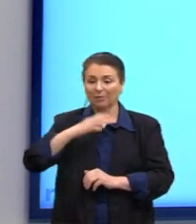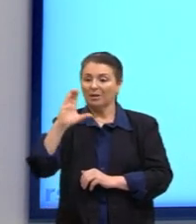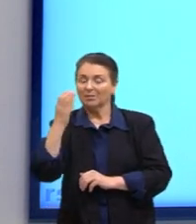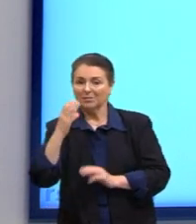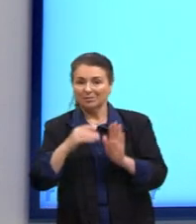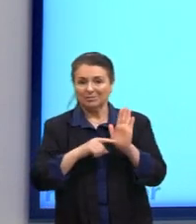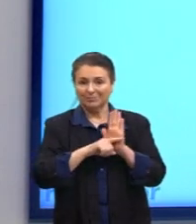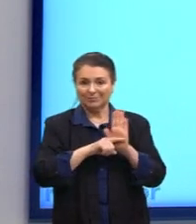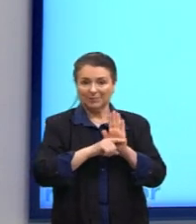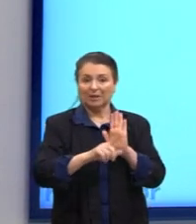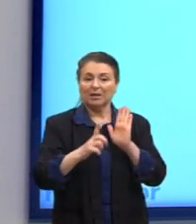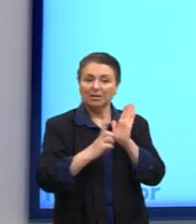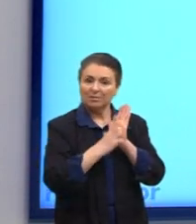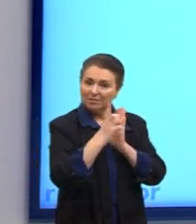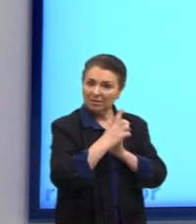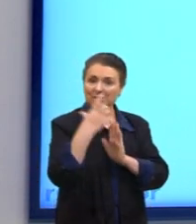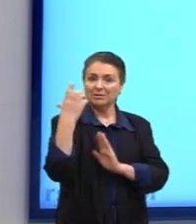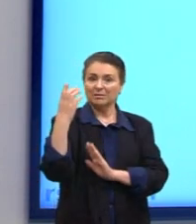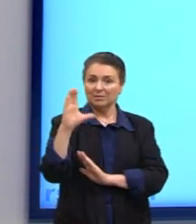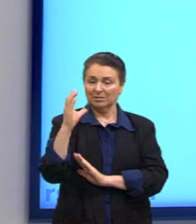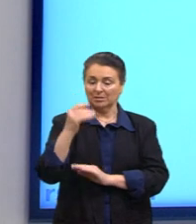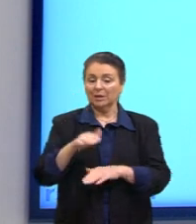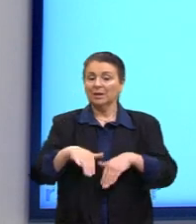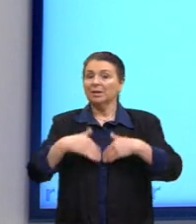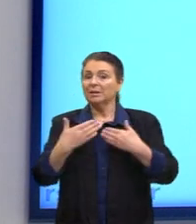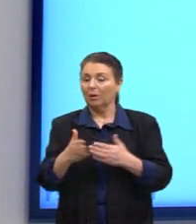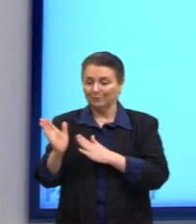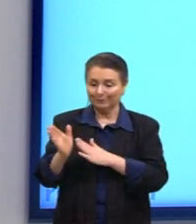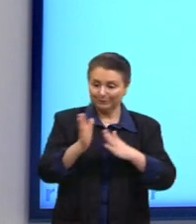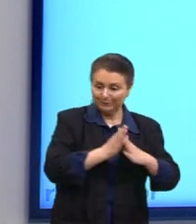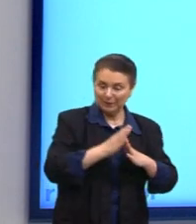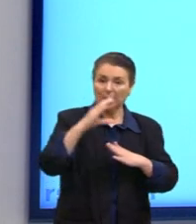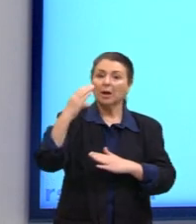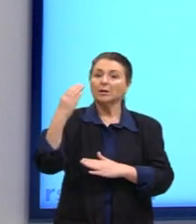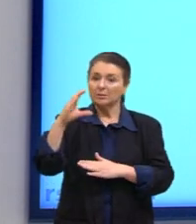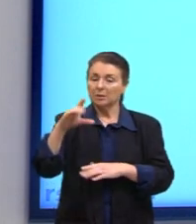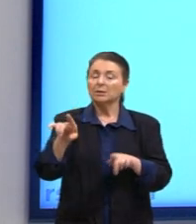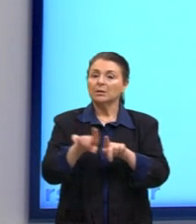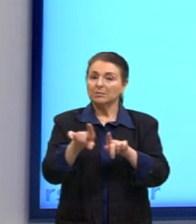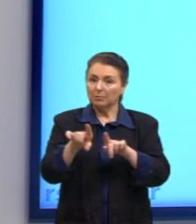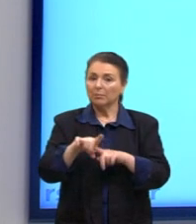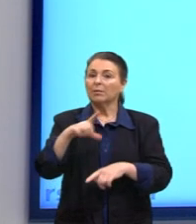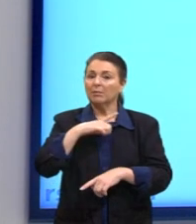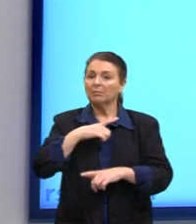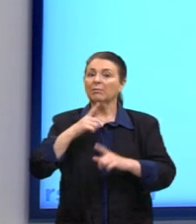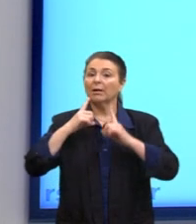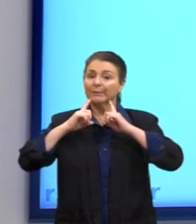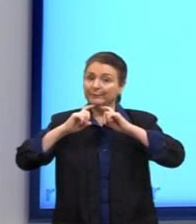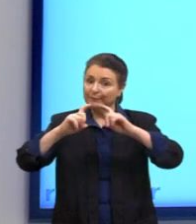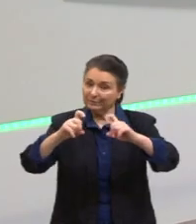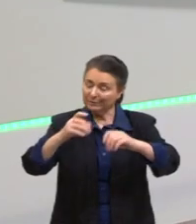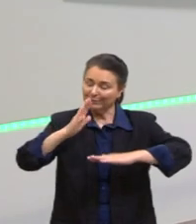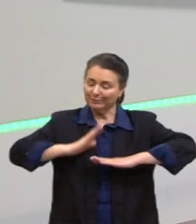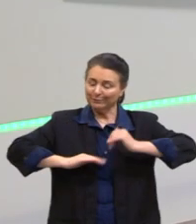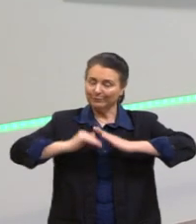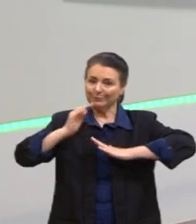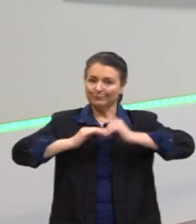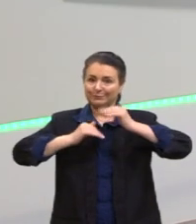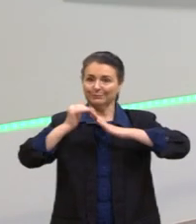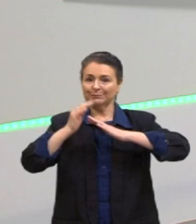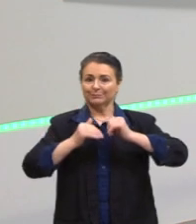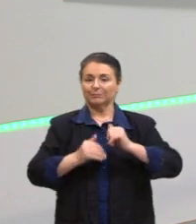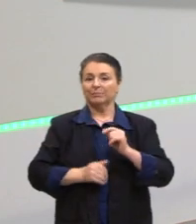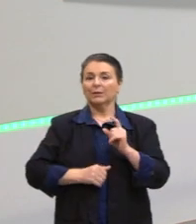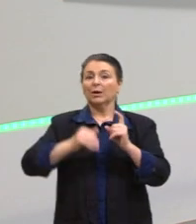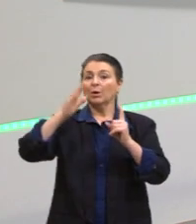das leis científicas. Então, veja só, a ciência, ela sofre algumas críticas na sua construção, né. O